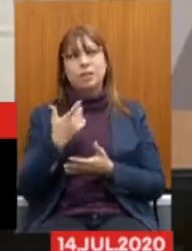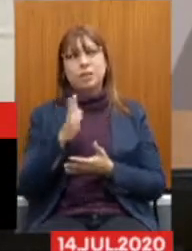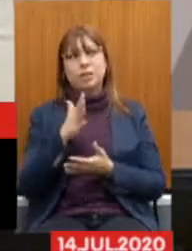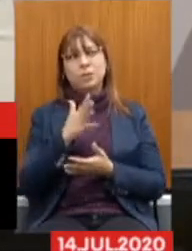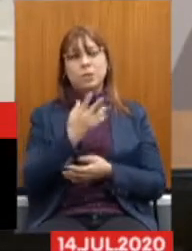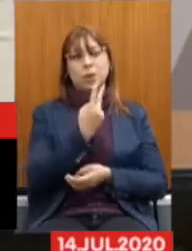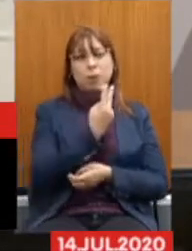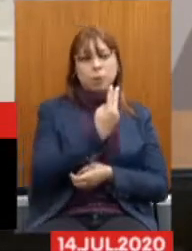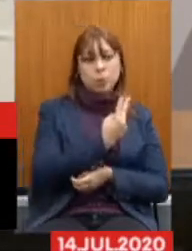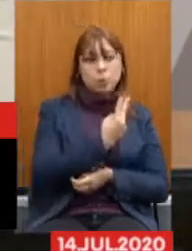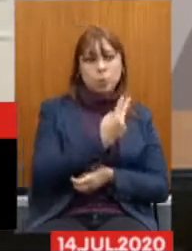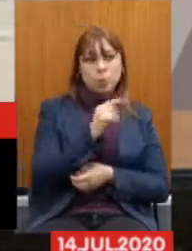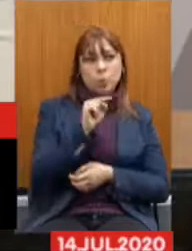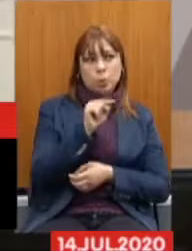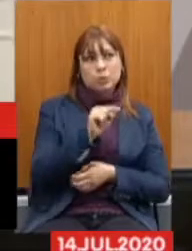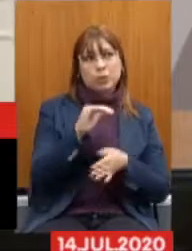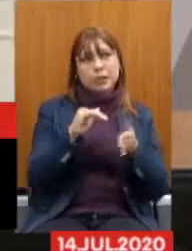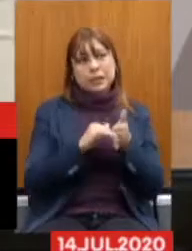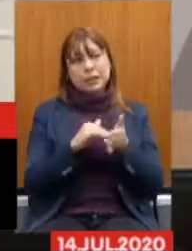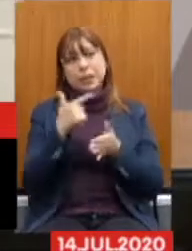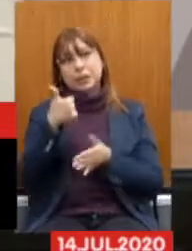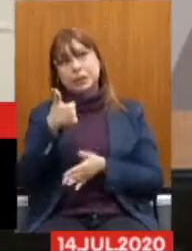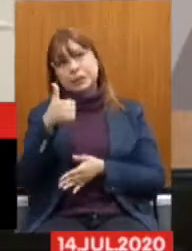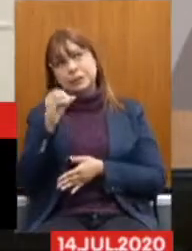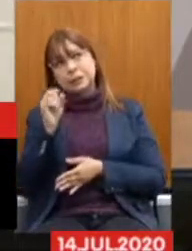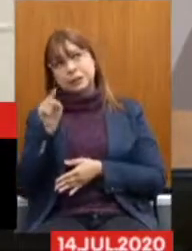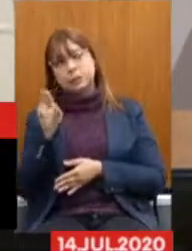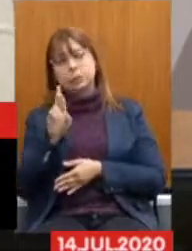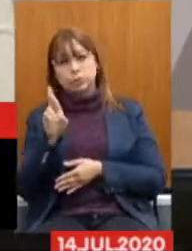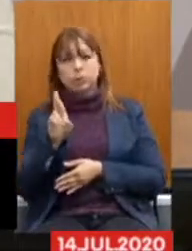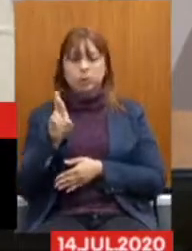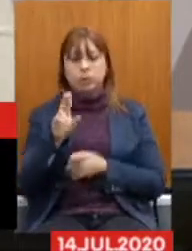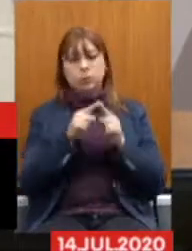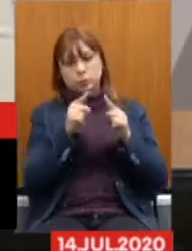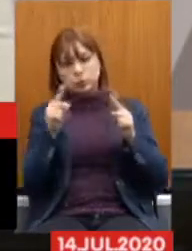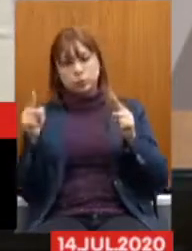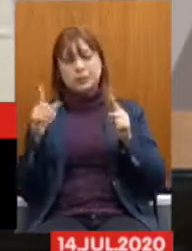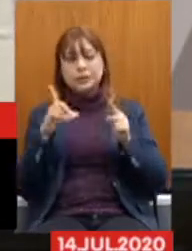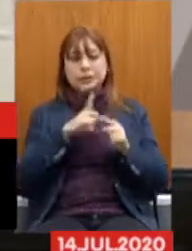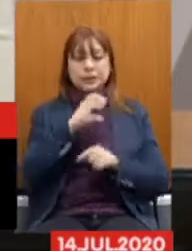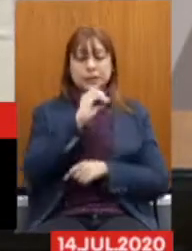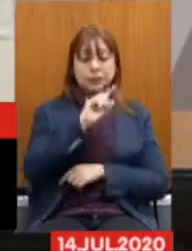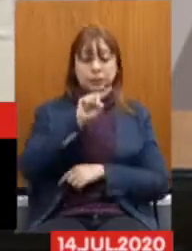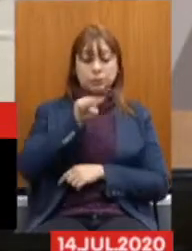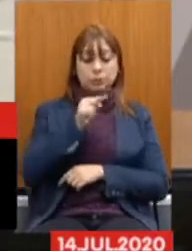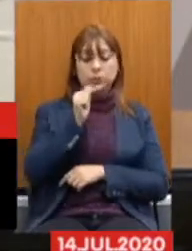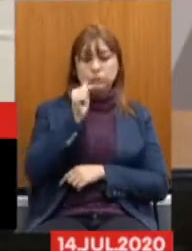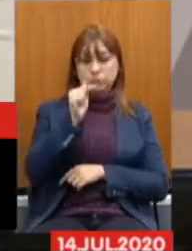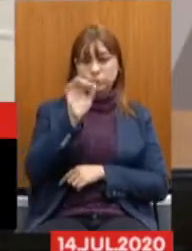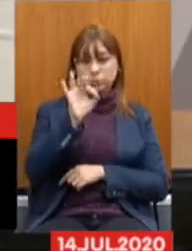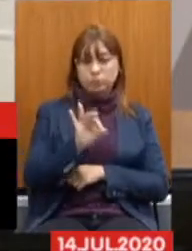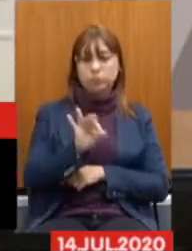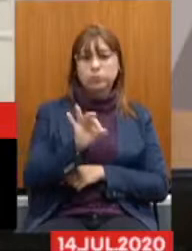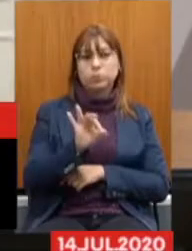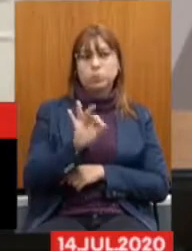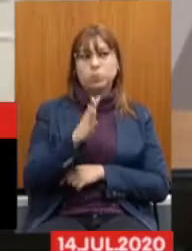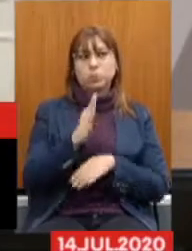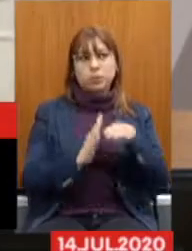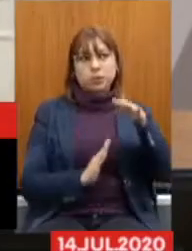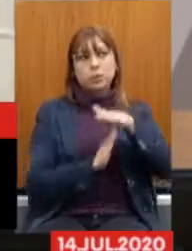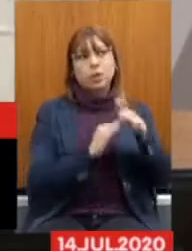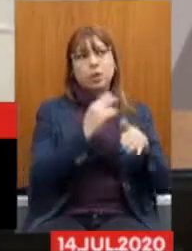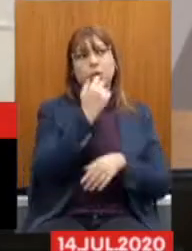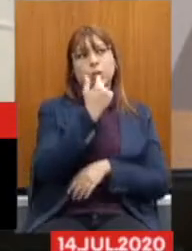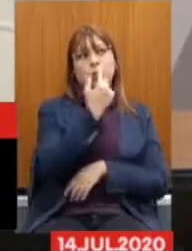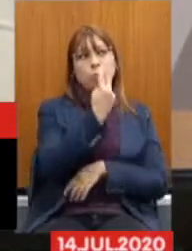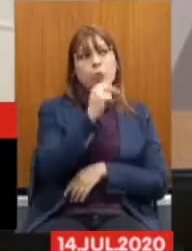a 10 salários A 10 mil reais Temos 0.7 Na faixa De até 2 mil reais